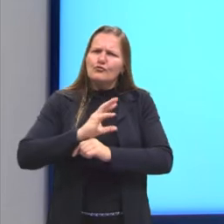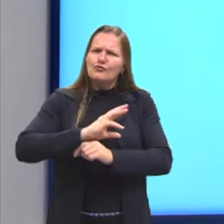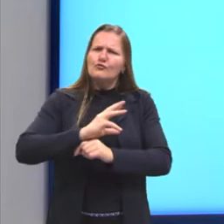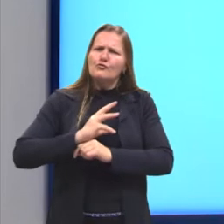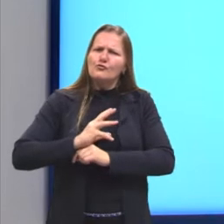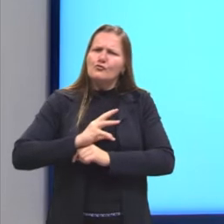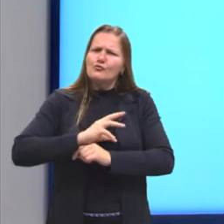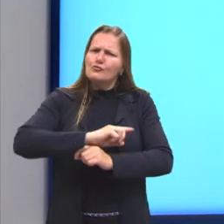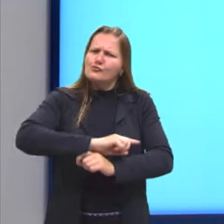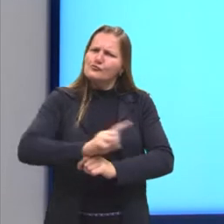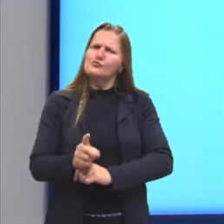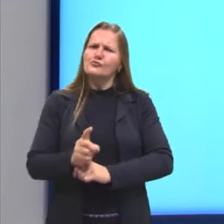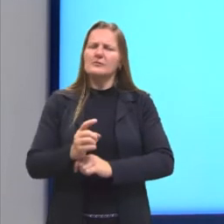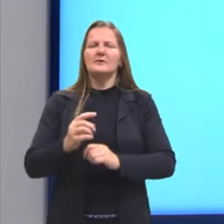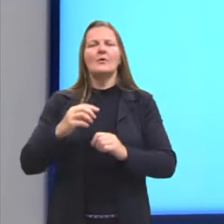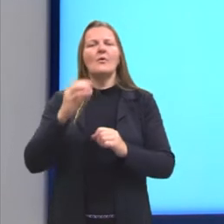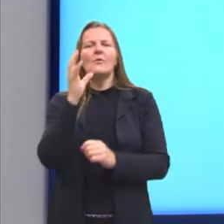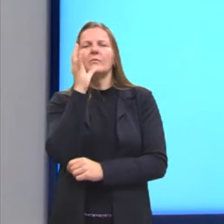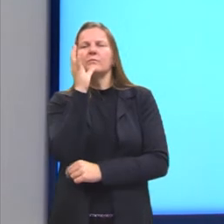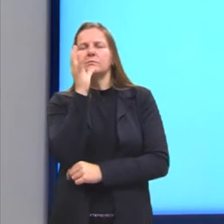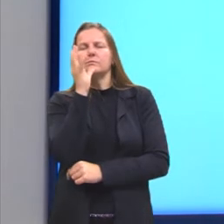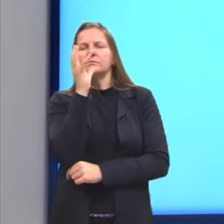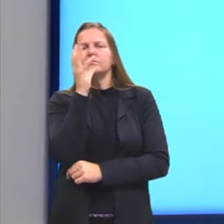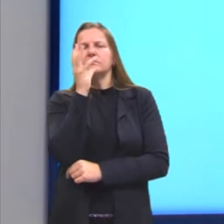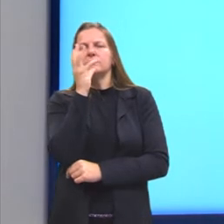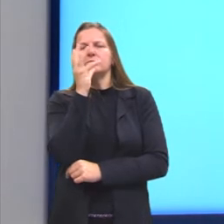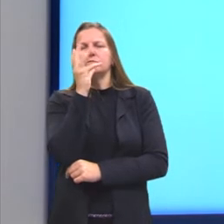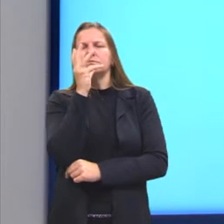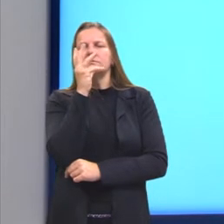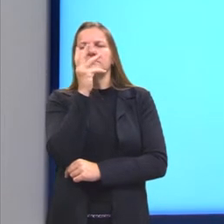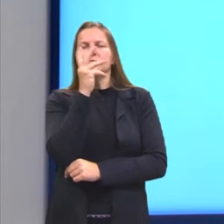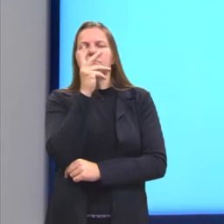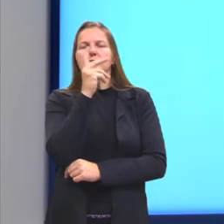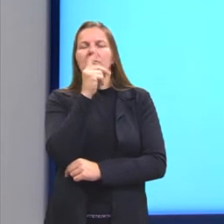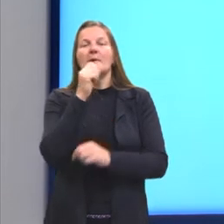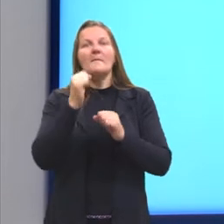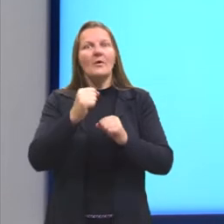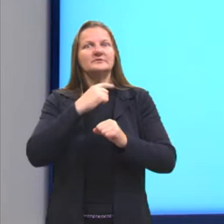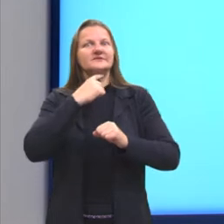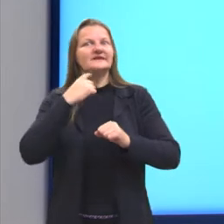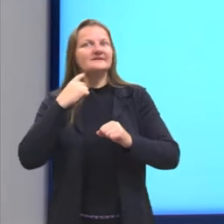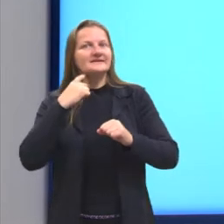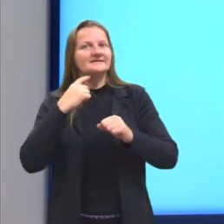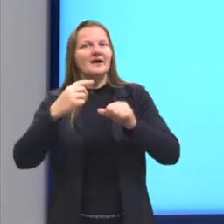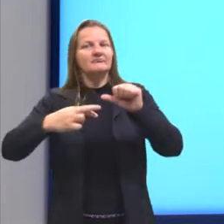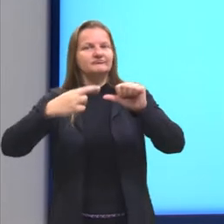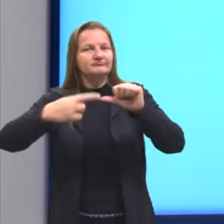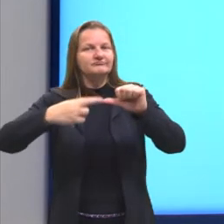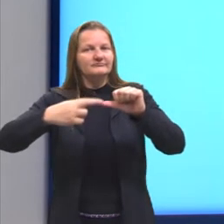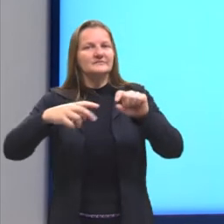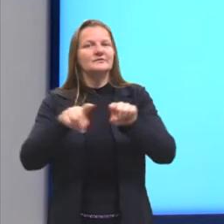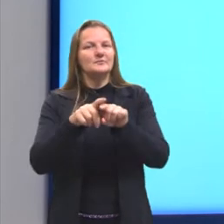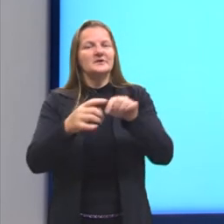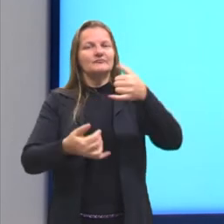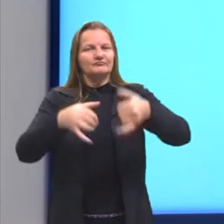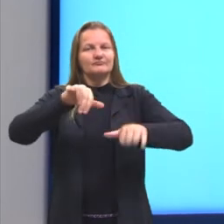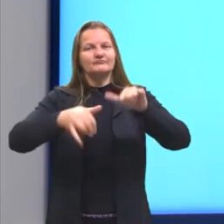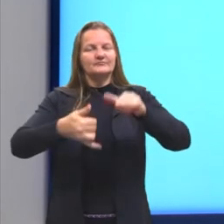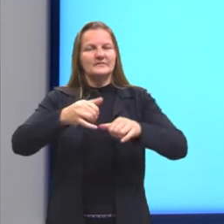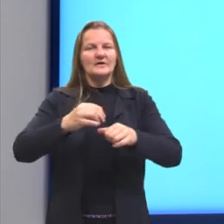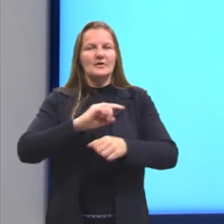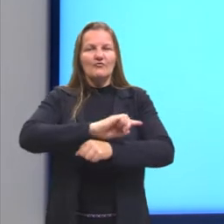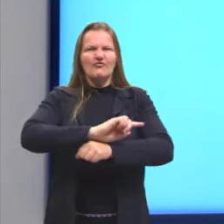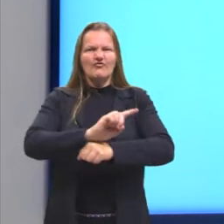reação, ou então mais lenta, porque eu também posso querer atrasar uma reação química. Então, essa velocidade,